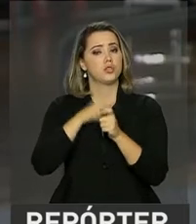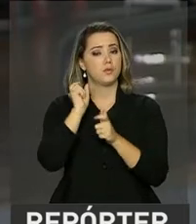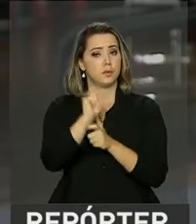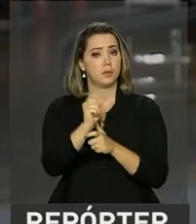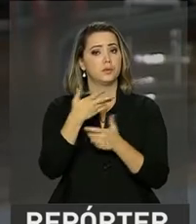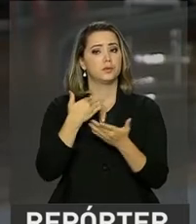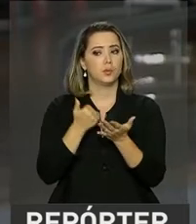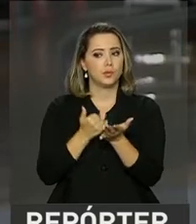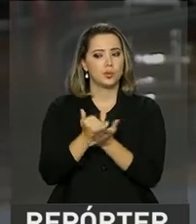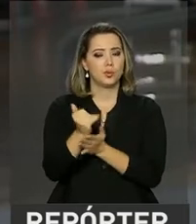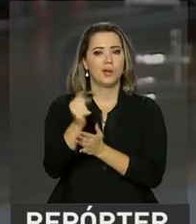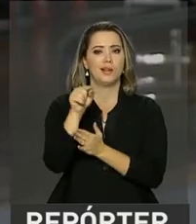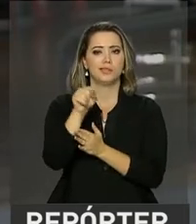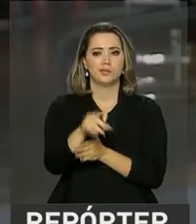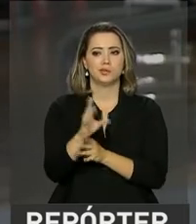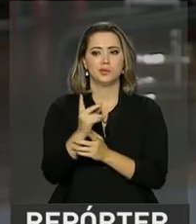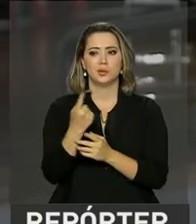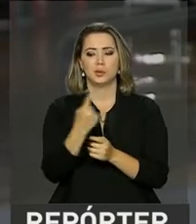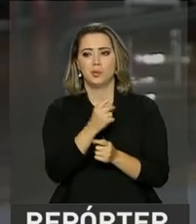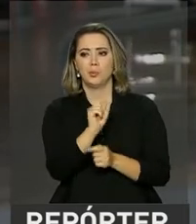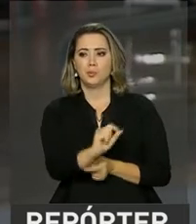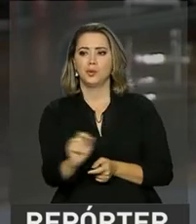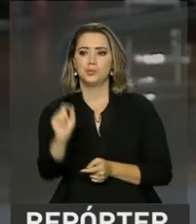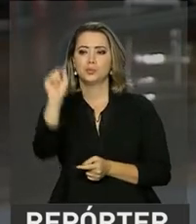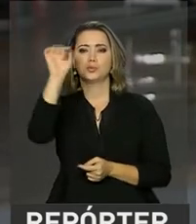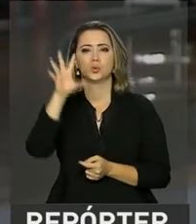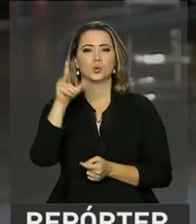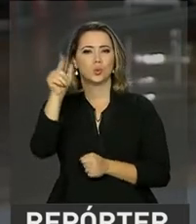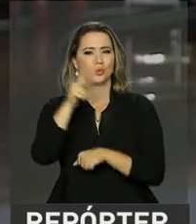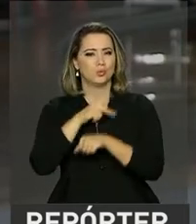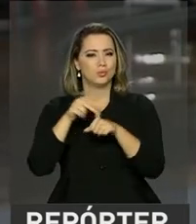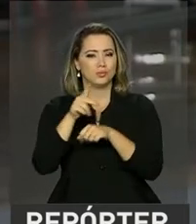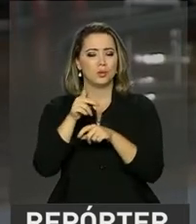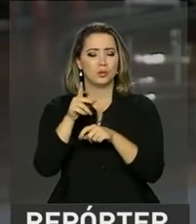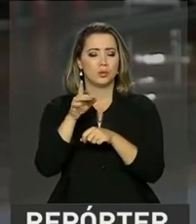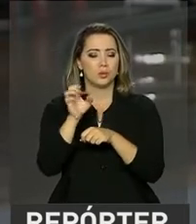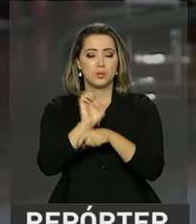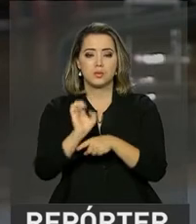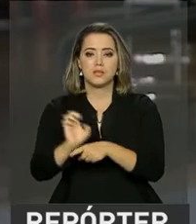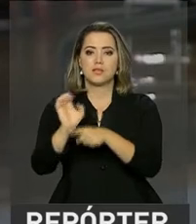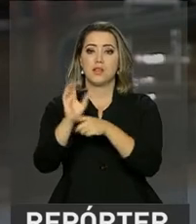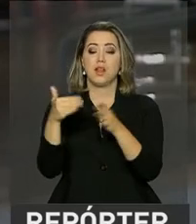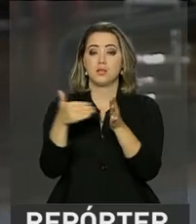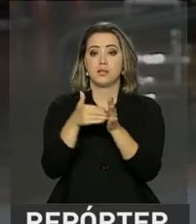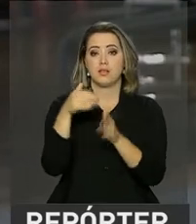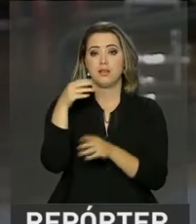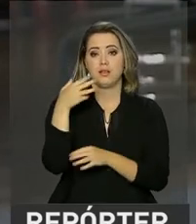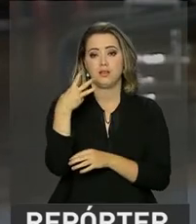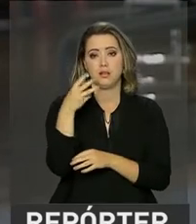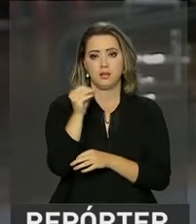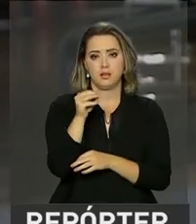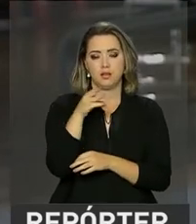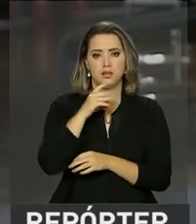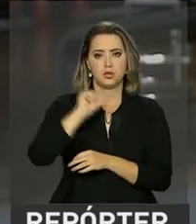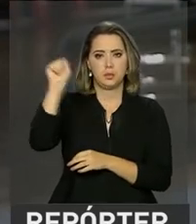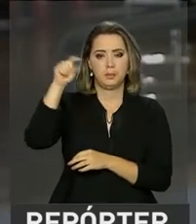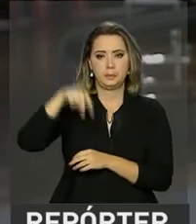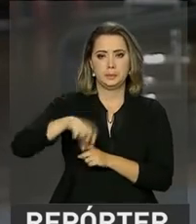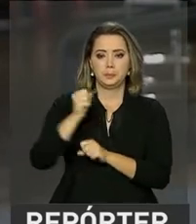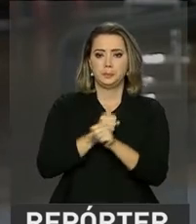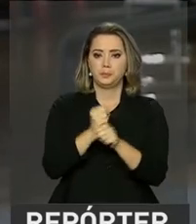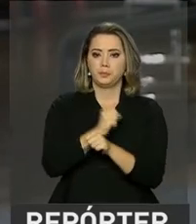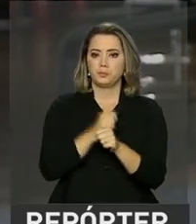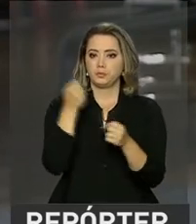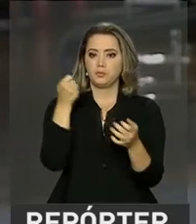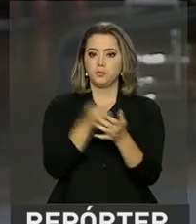foram mantidas por esses entes da Federação junto à Previdência até 30 de abril deste ano. O processo de